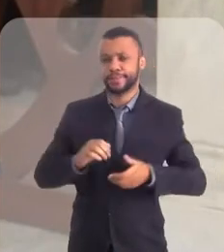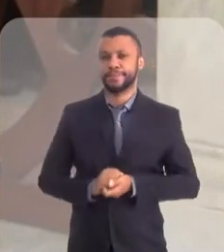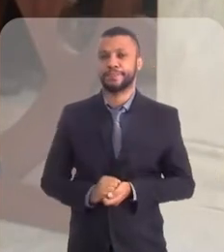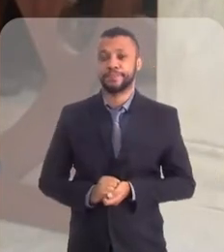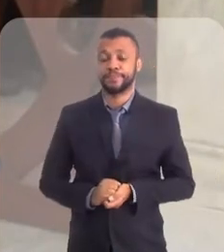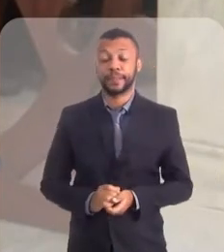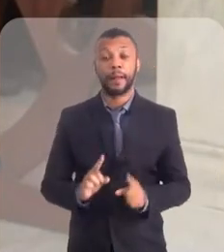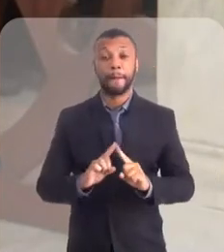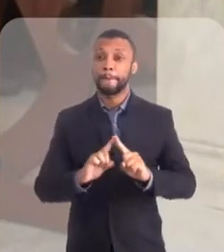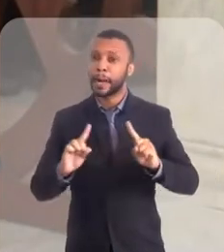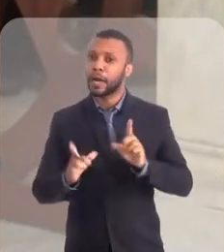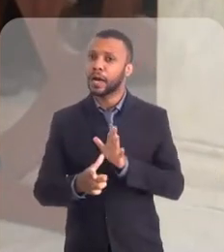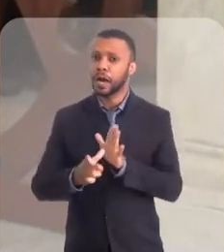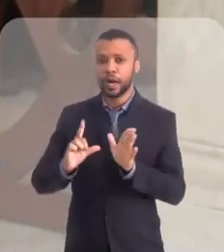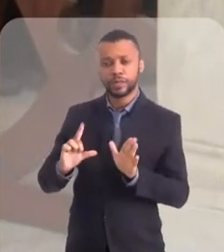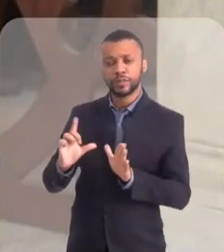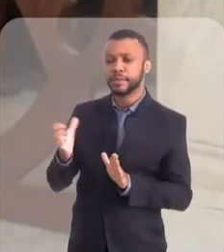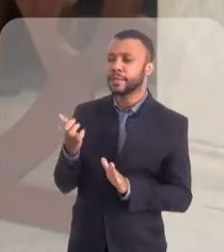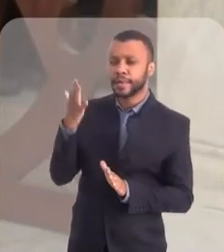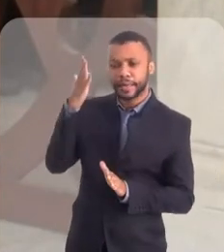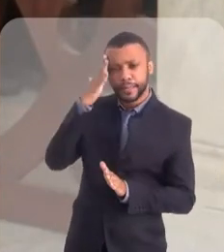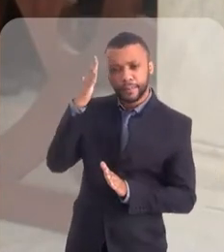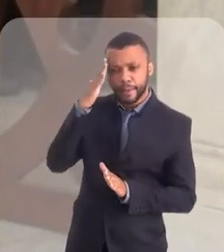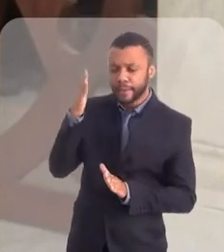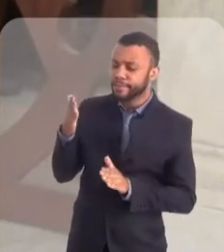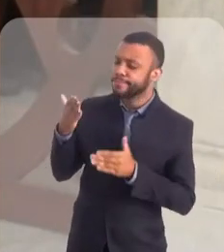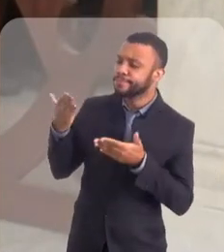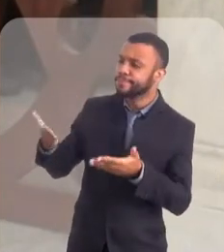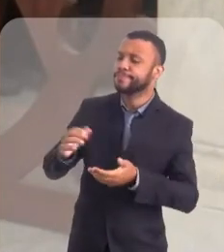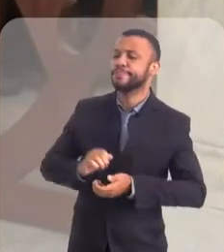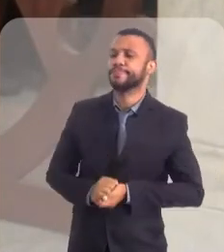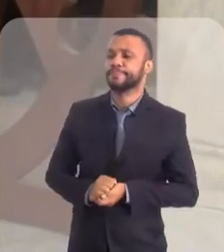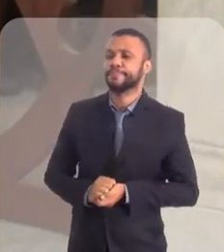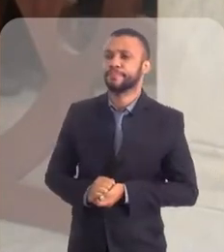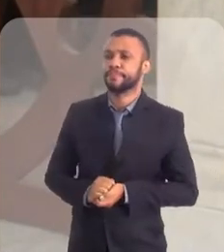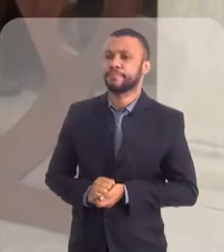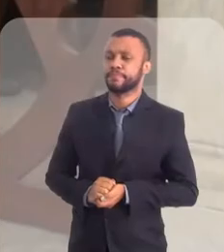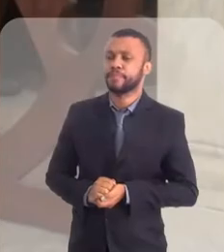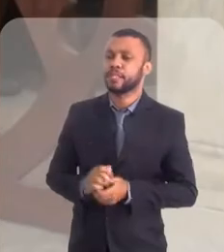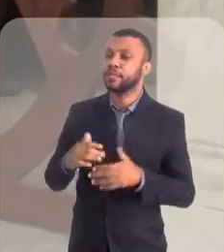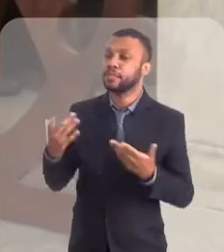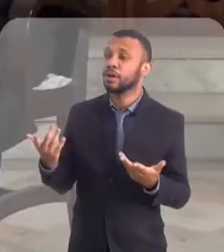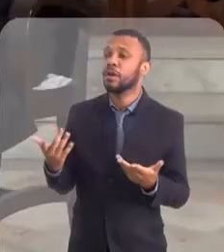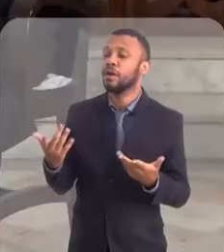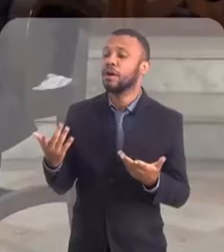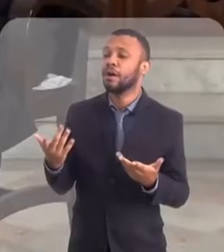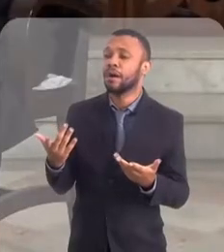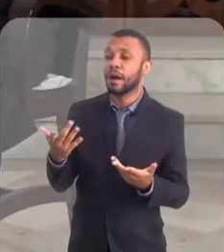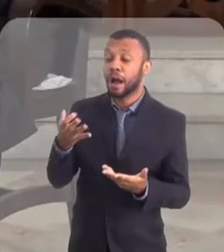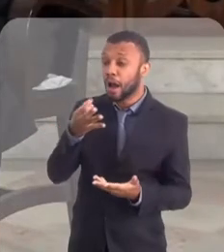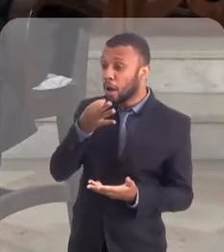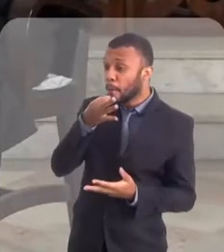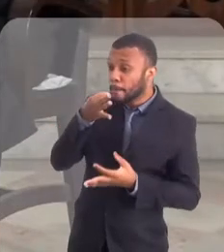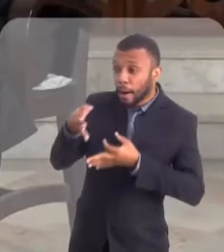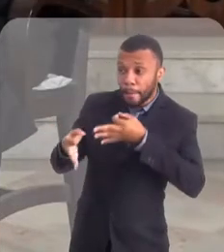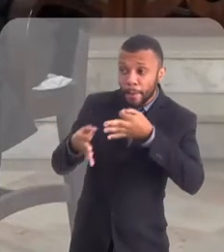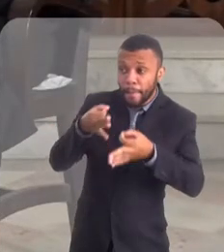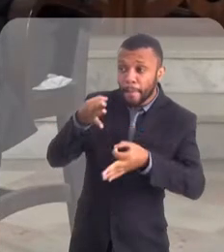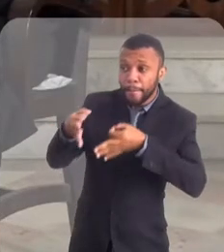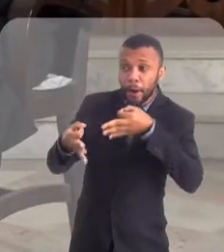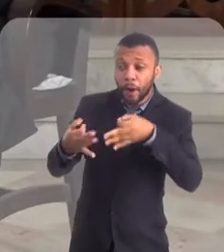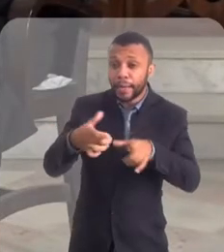antes disso, gostaria de saber, Padre Vitor, como é a reação dos